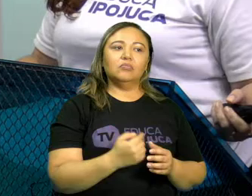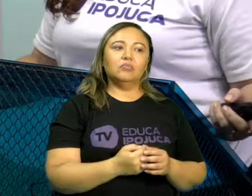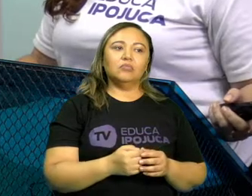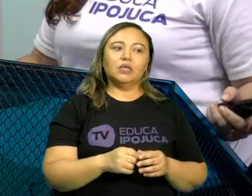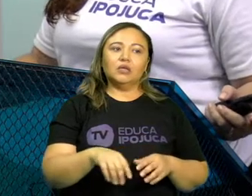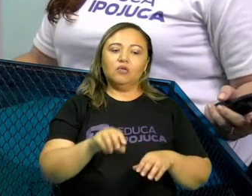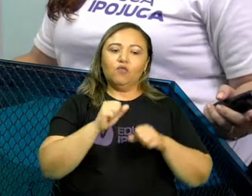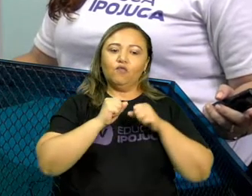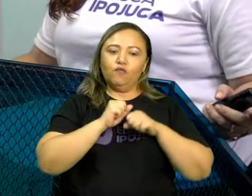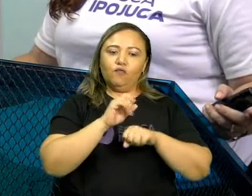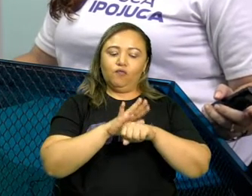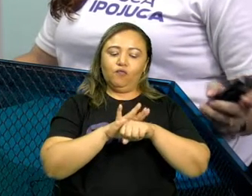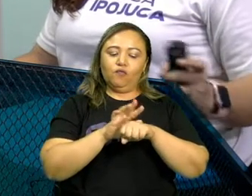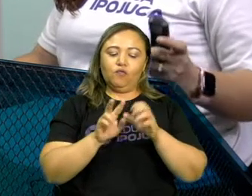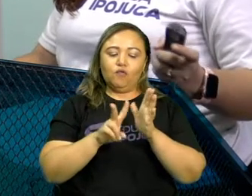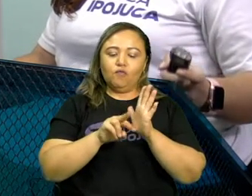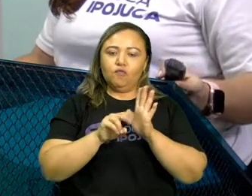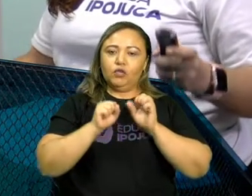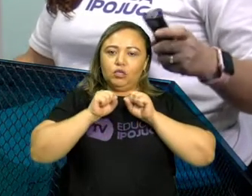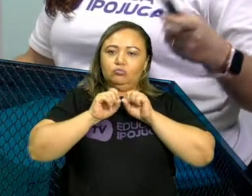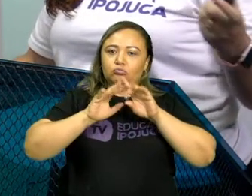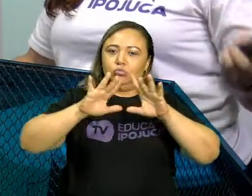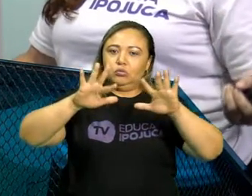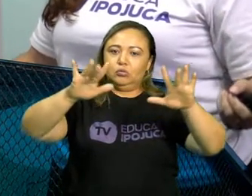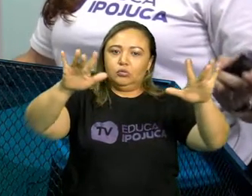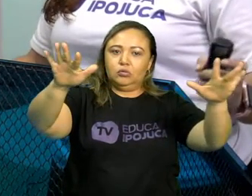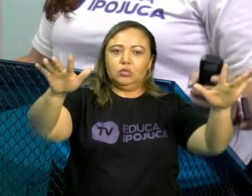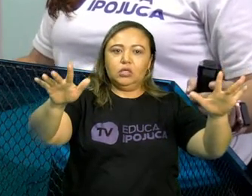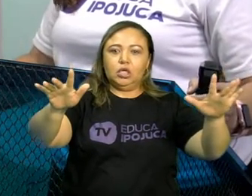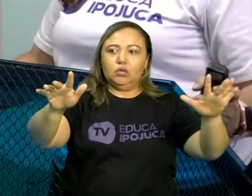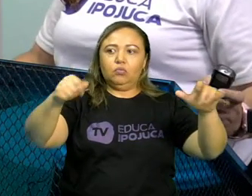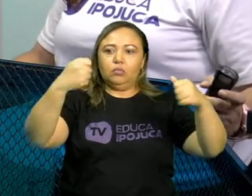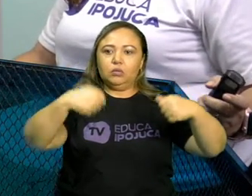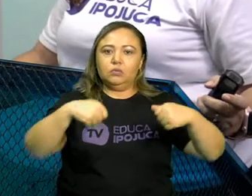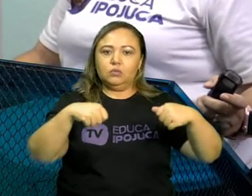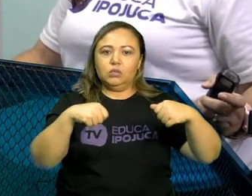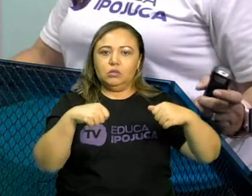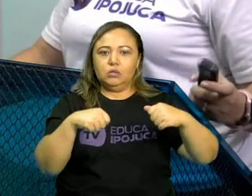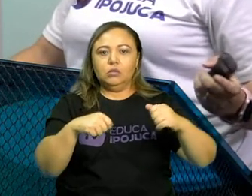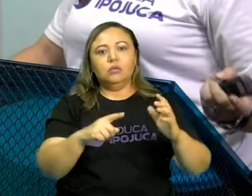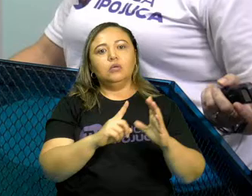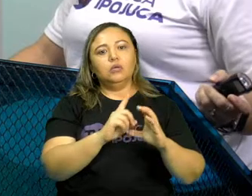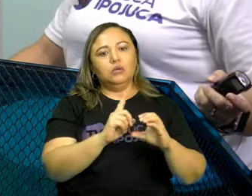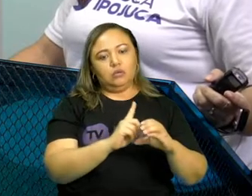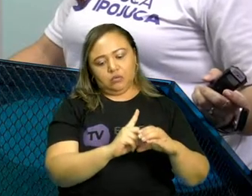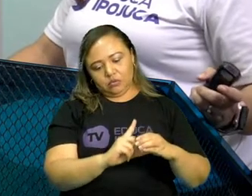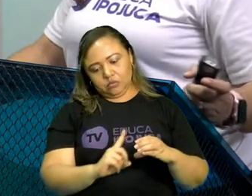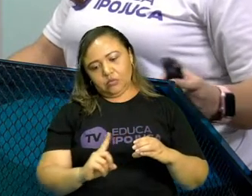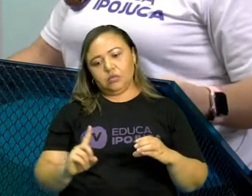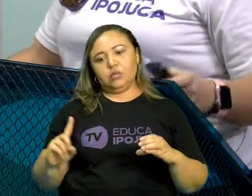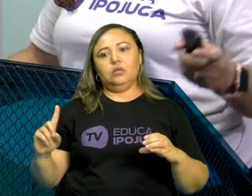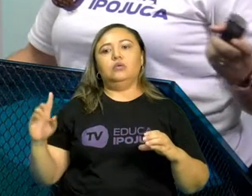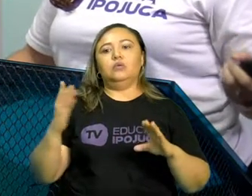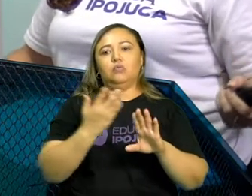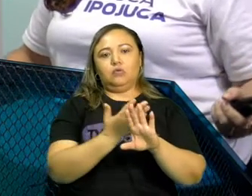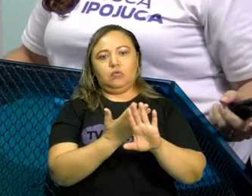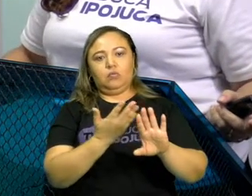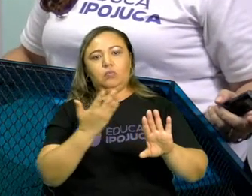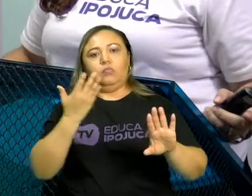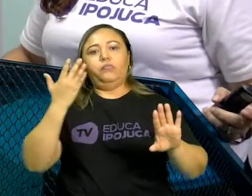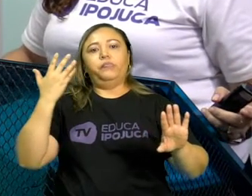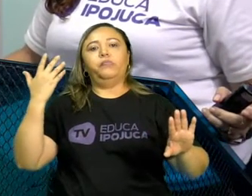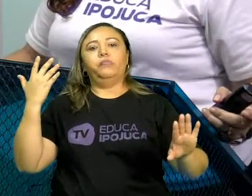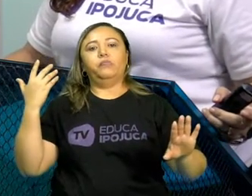impedir que o vírus se alastre, mantendo o distanciamento social. E uma solução, que é o